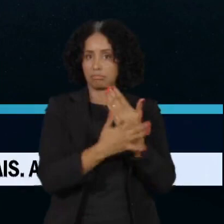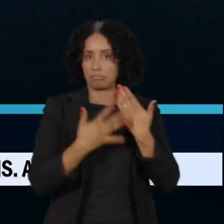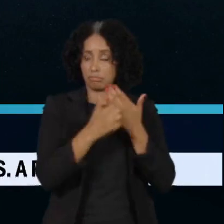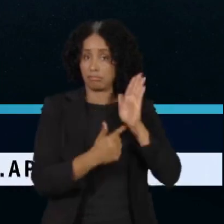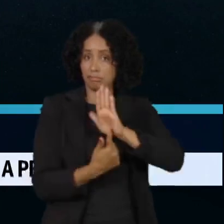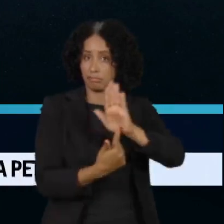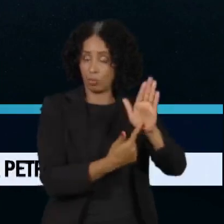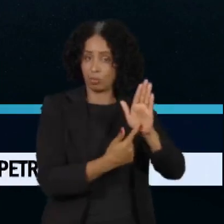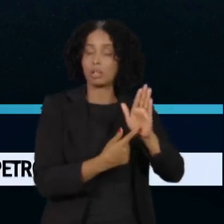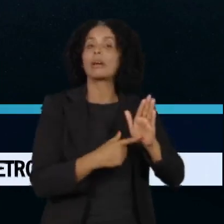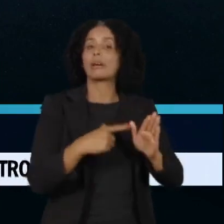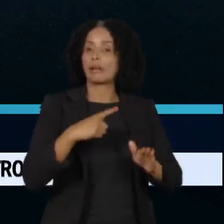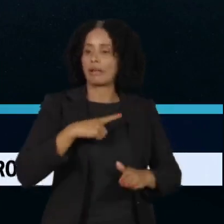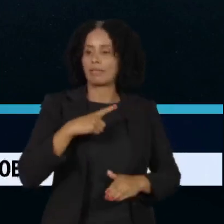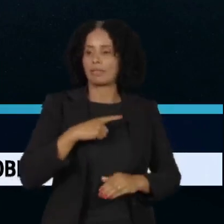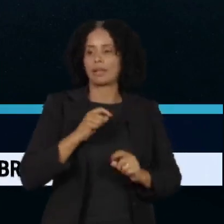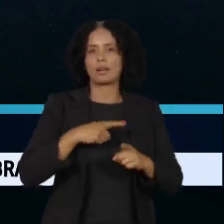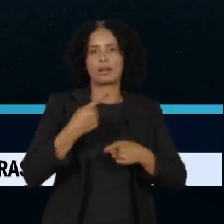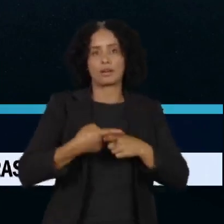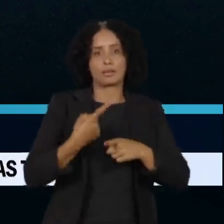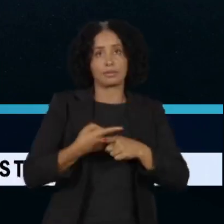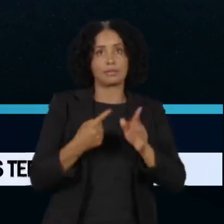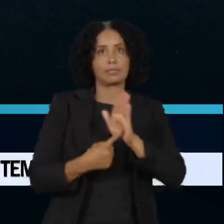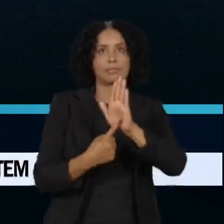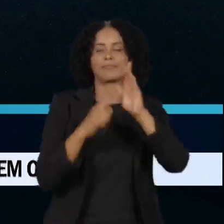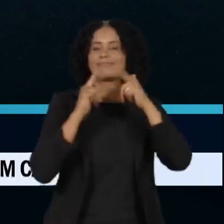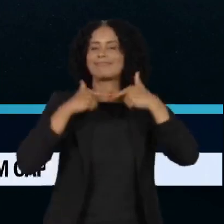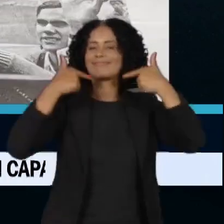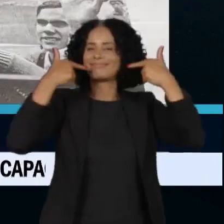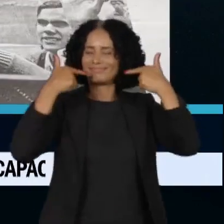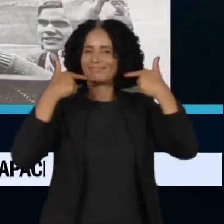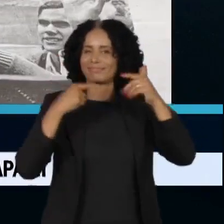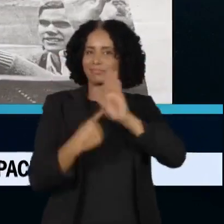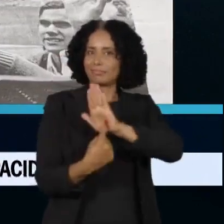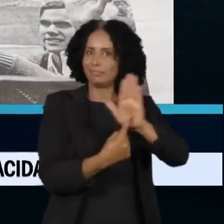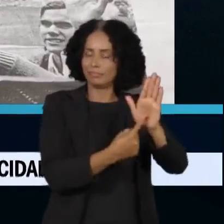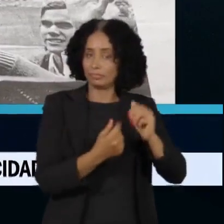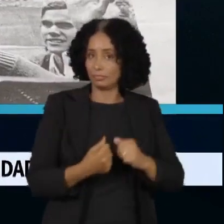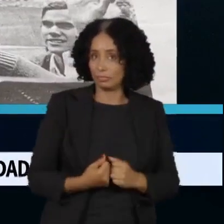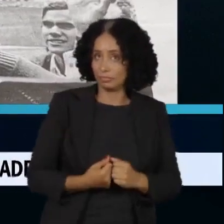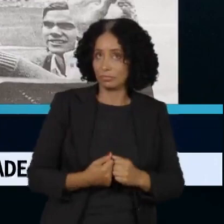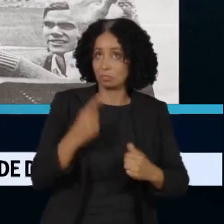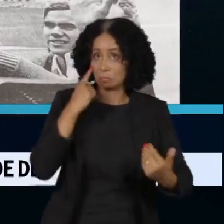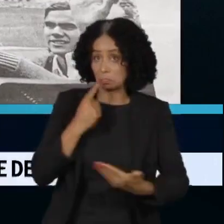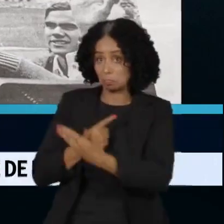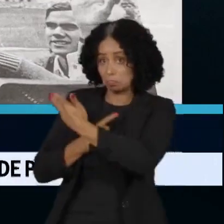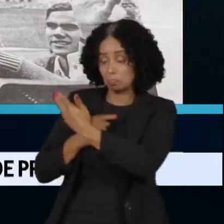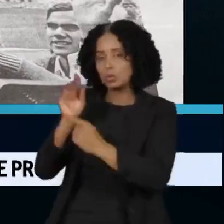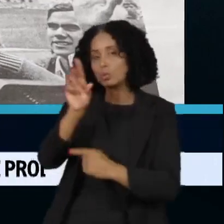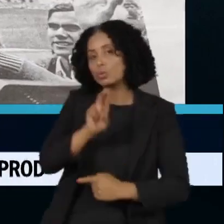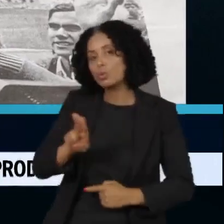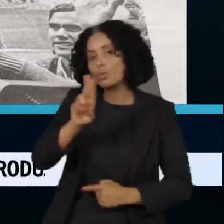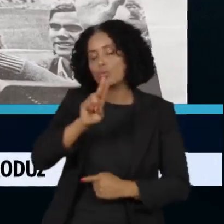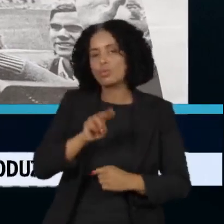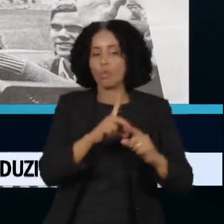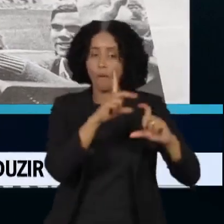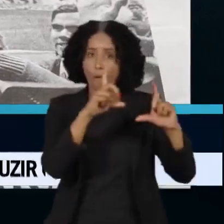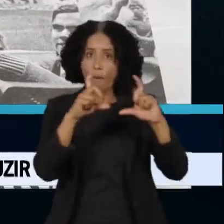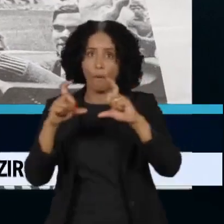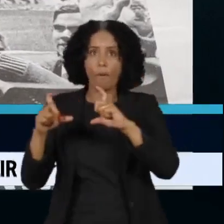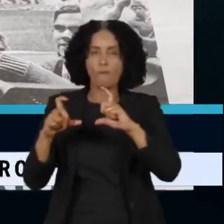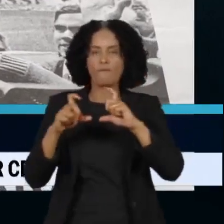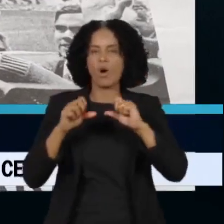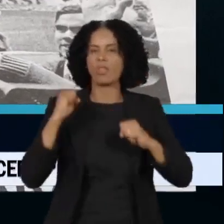periódicos estamparam o sorriso do homem que fez o planeta mais feliz. O The Guardian usou uma foto de Pelé nos braços da